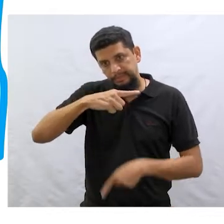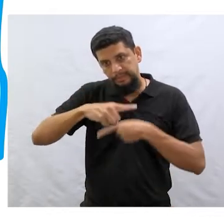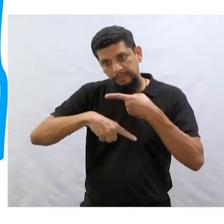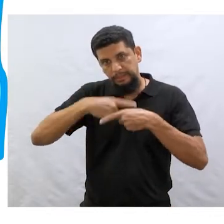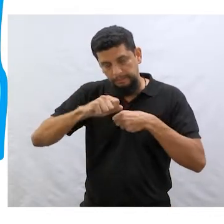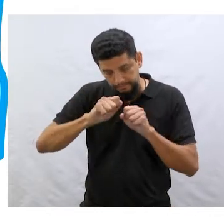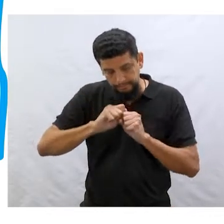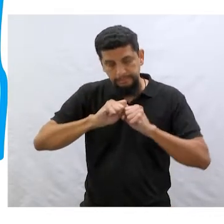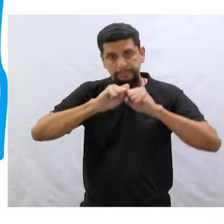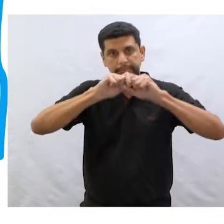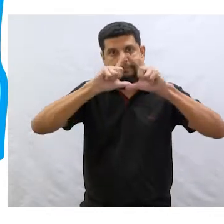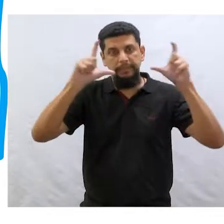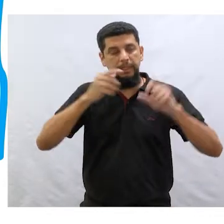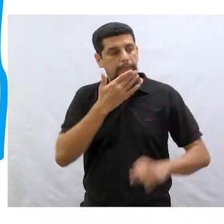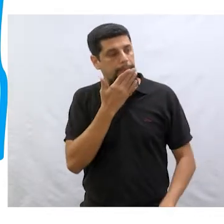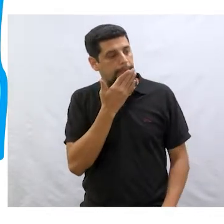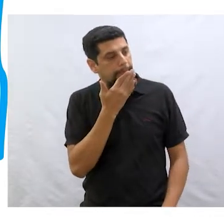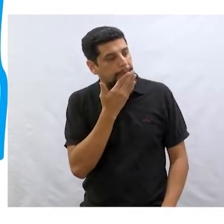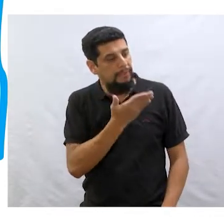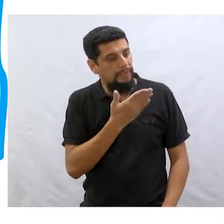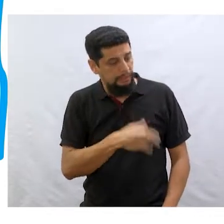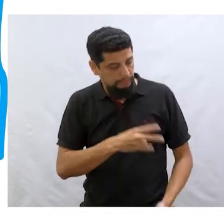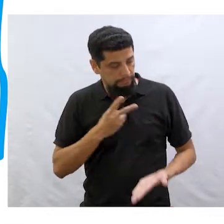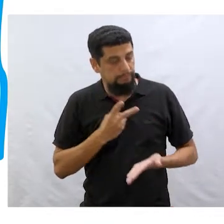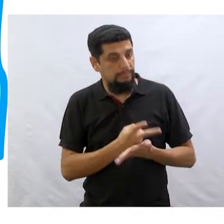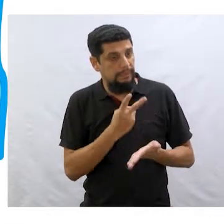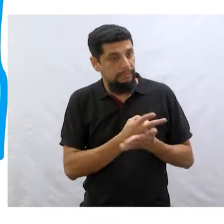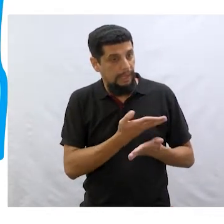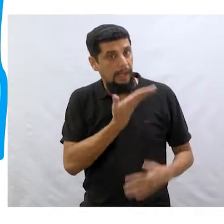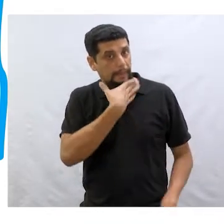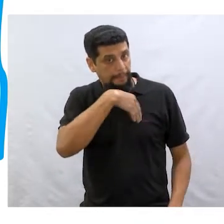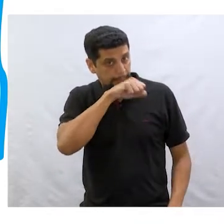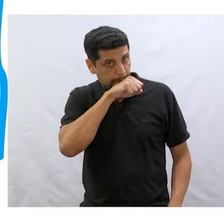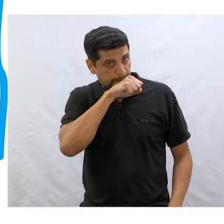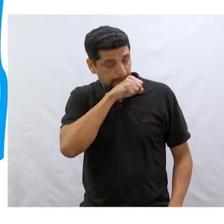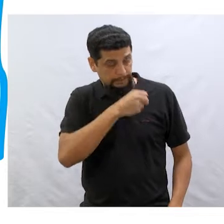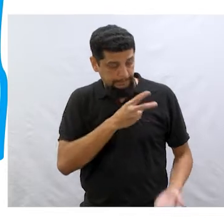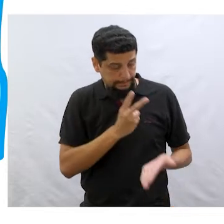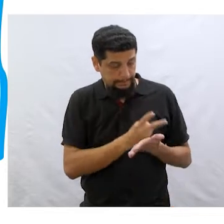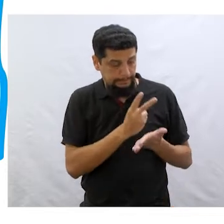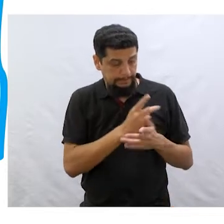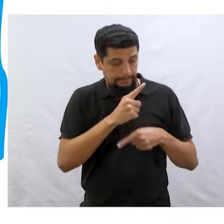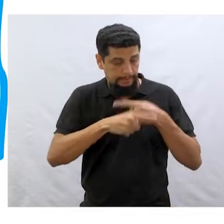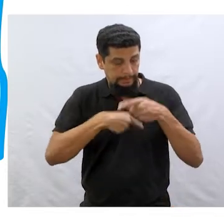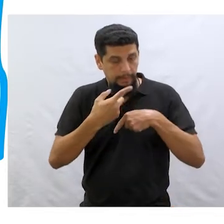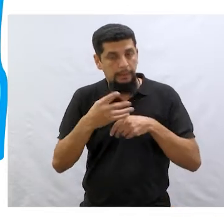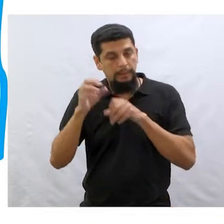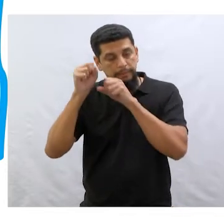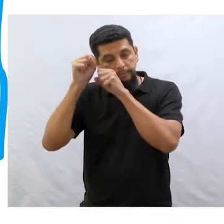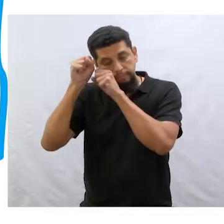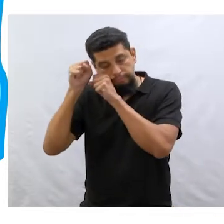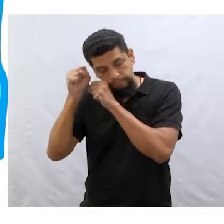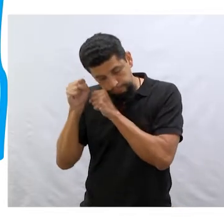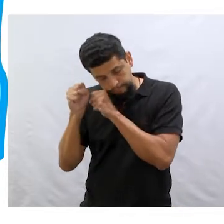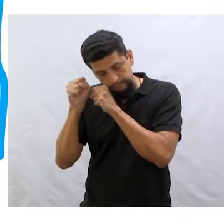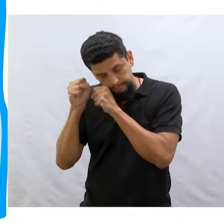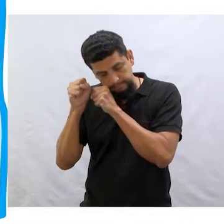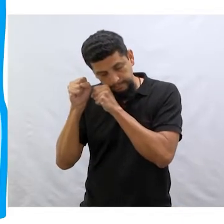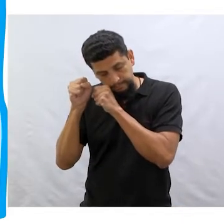dava uma acordadinha. Pedia. Continua, pai. E dormia de novo.